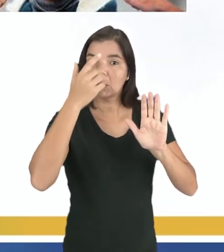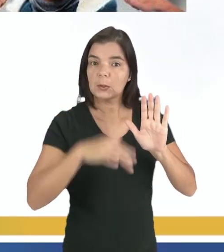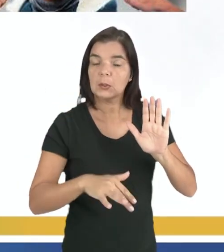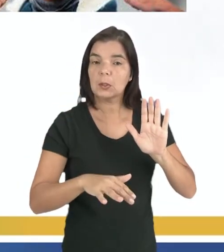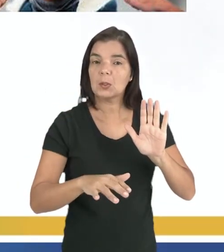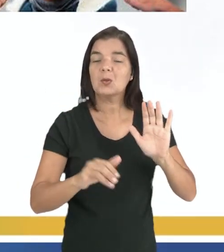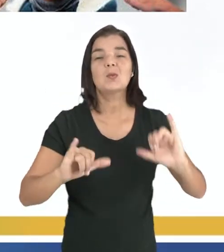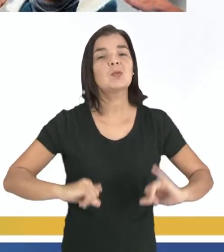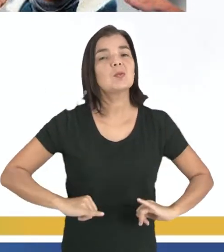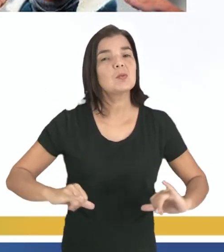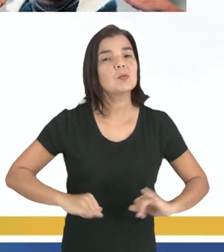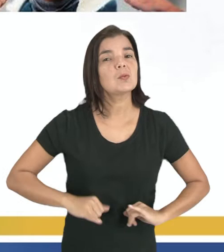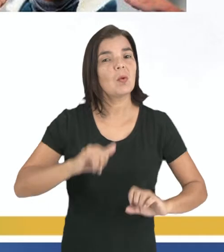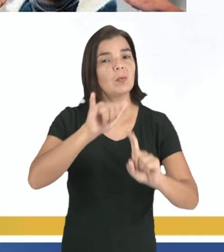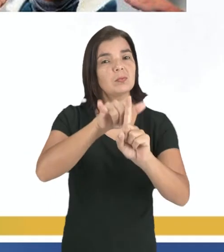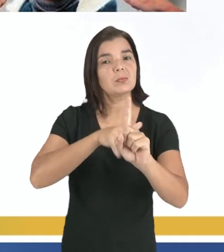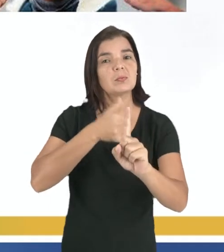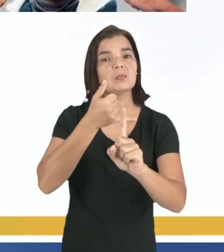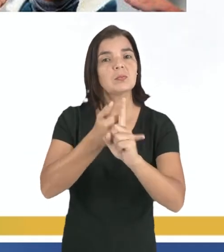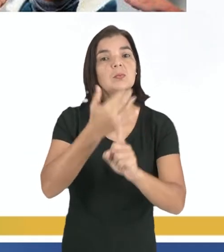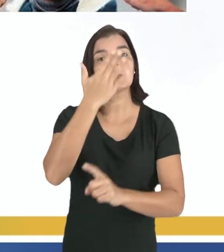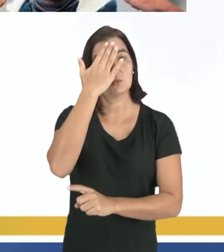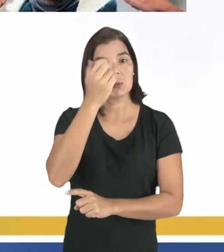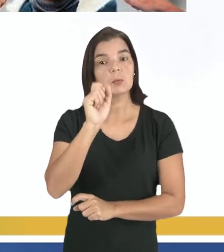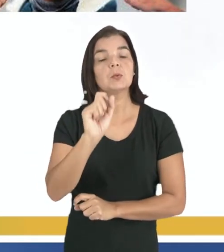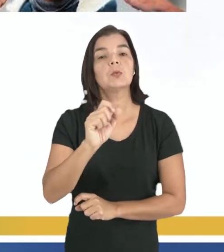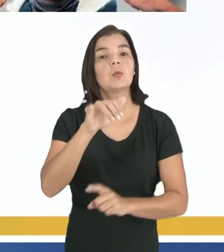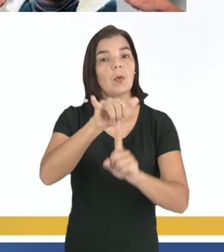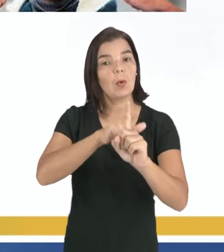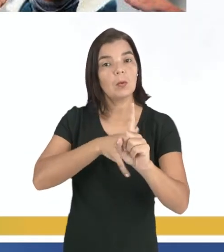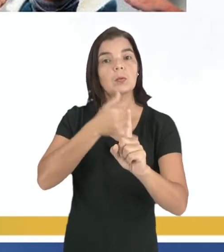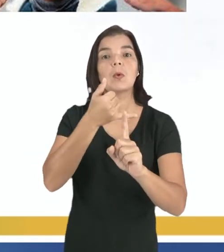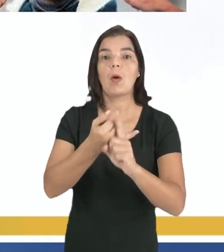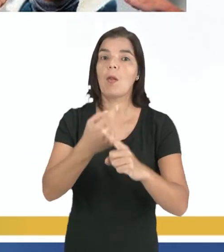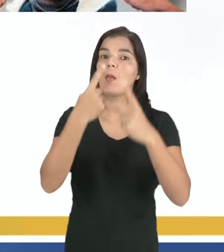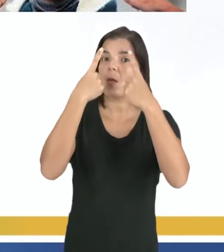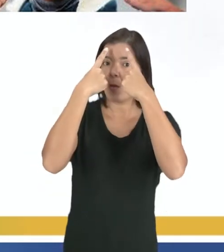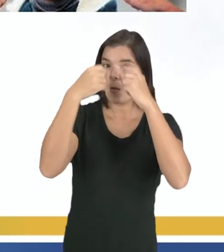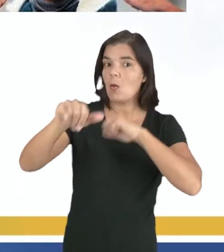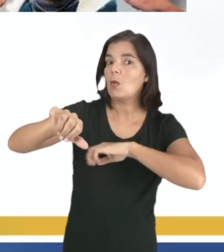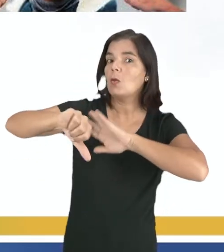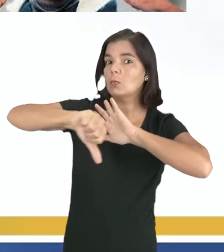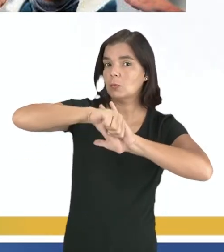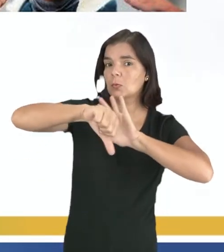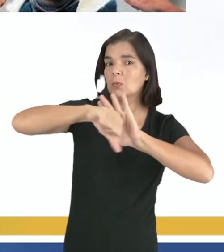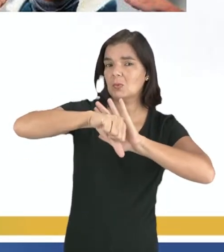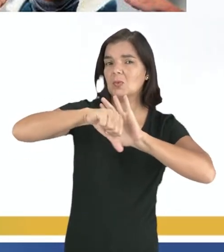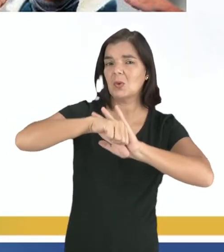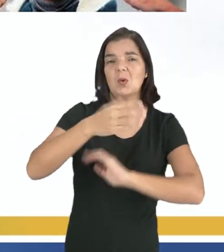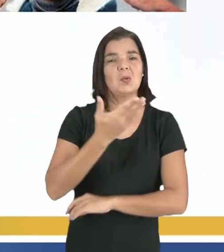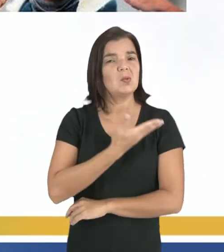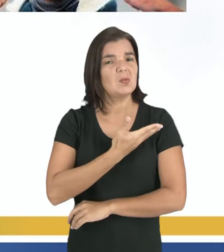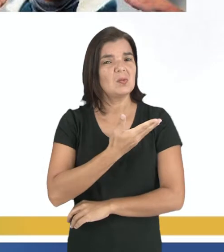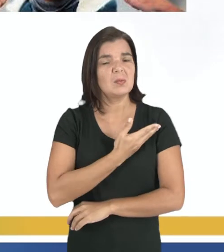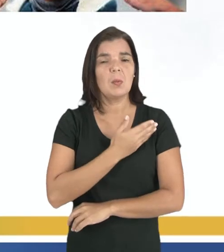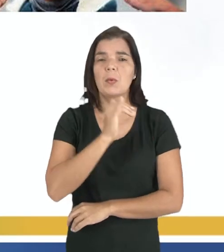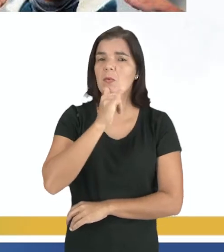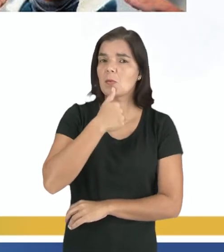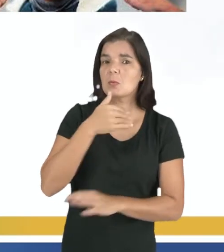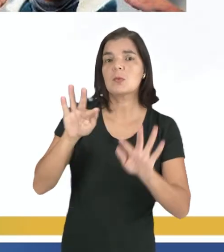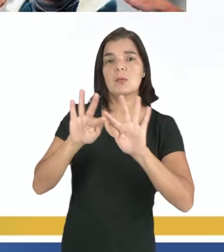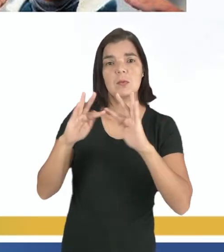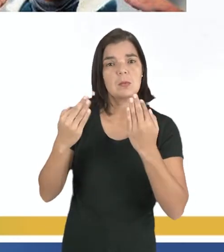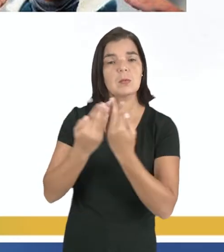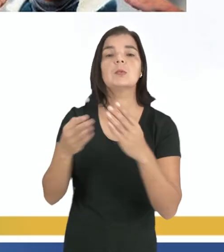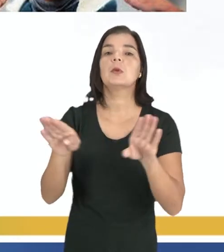que sofre bullying. Nós sabemos que o bullying, além de crime, ele maltrata muitos nossos amigos, colegas e familiares.